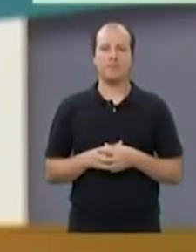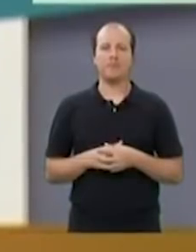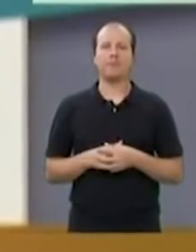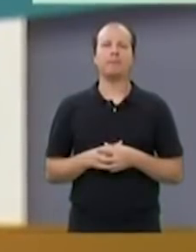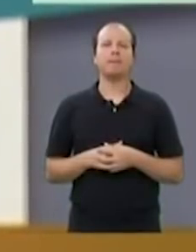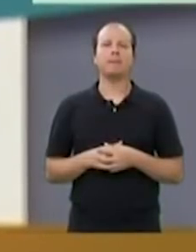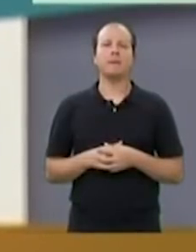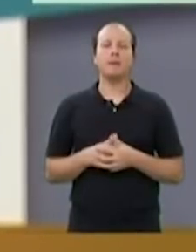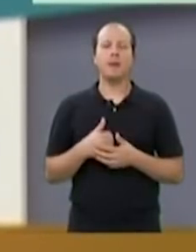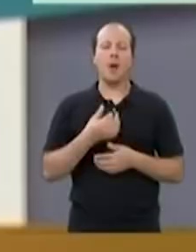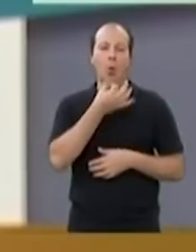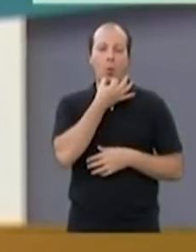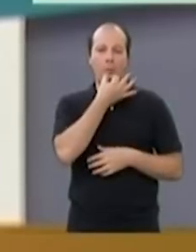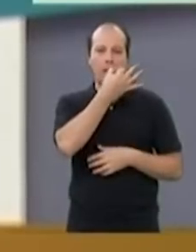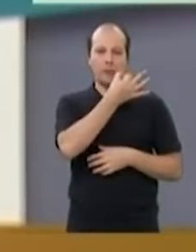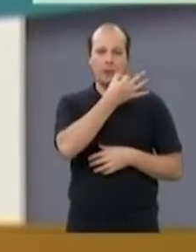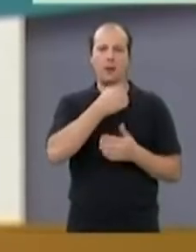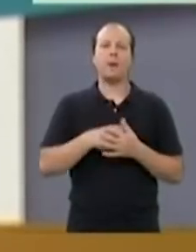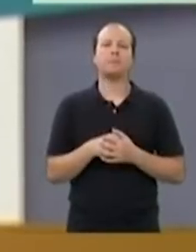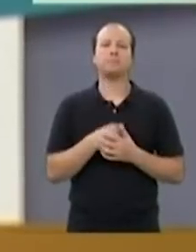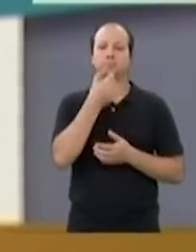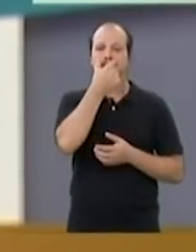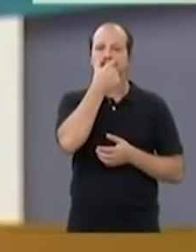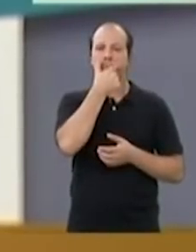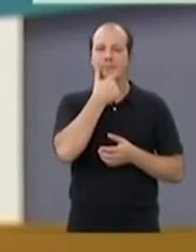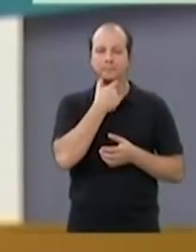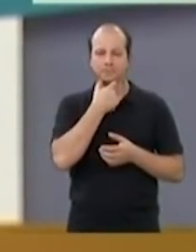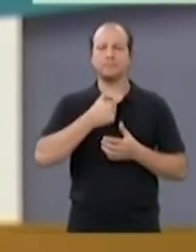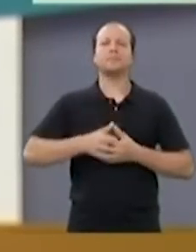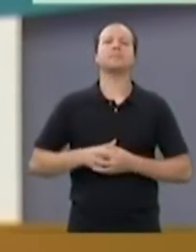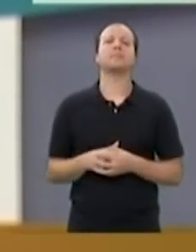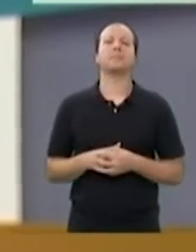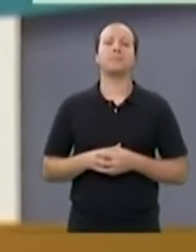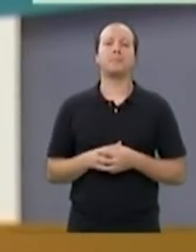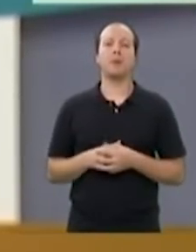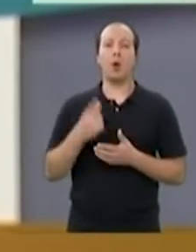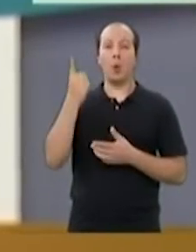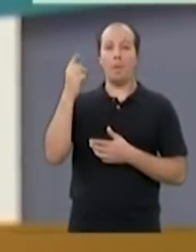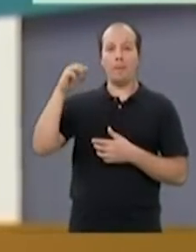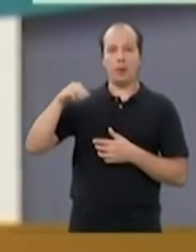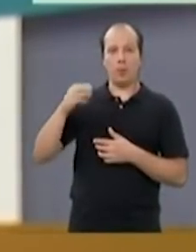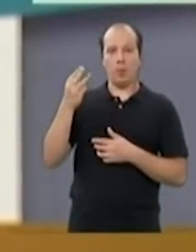Comentário de Guilherme Boulos. Um minuto e meio.